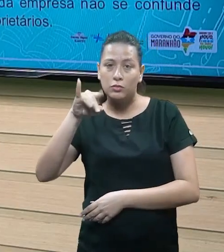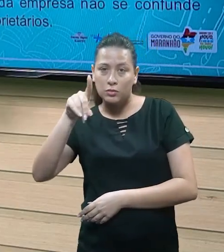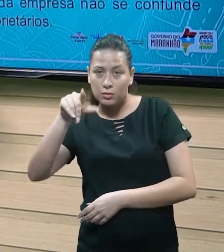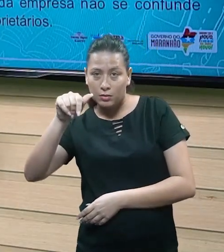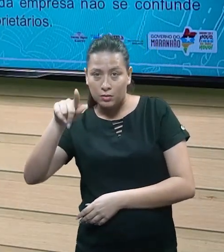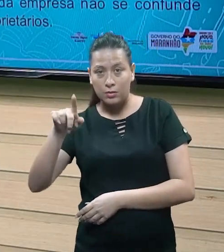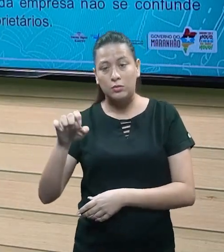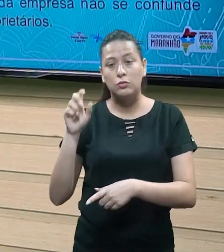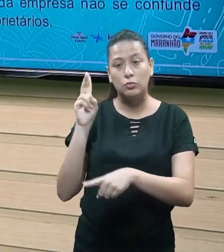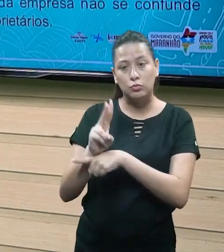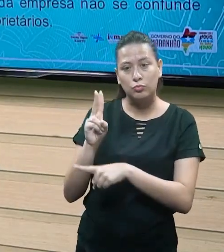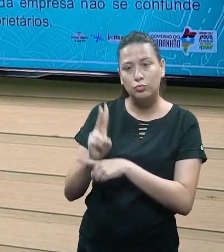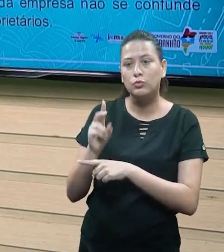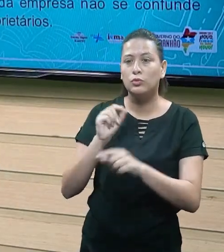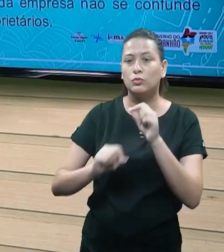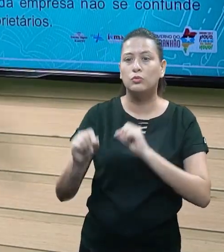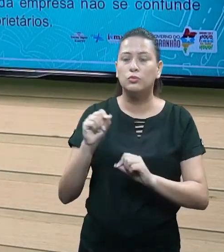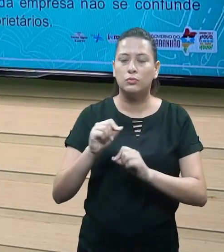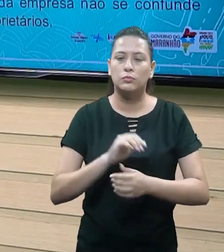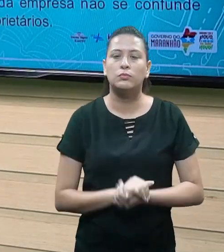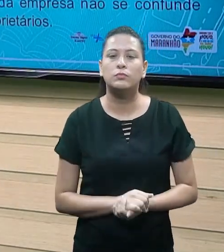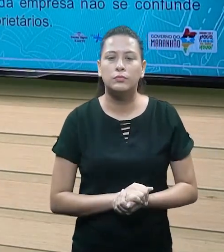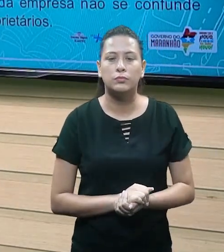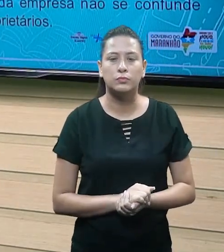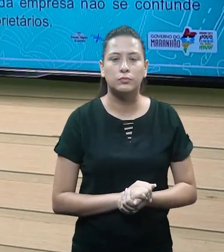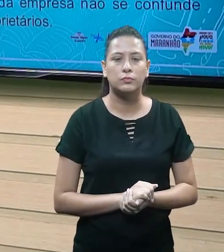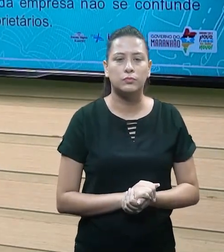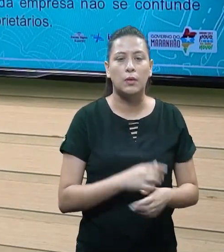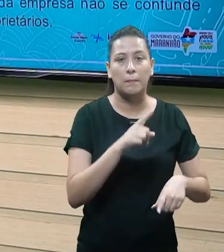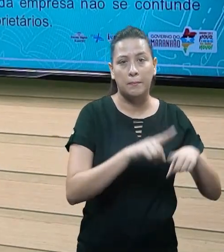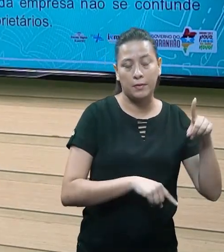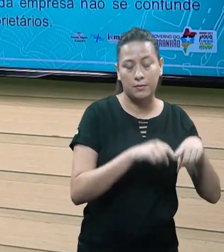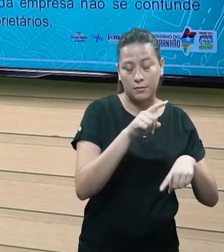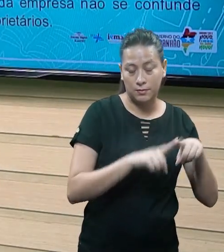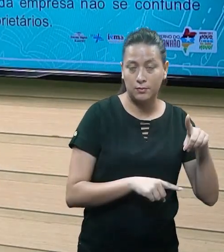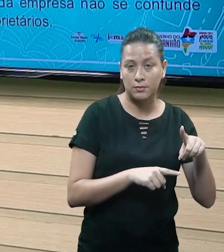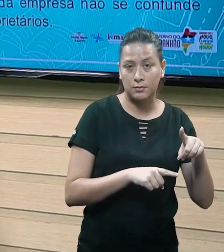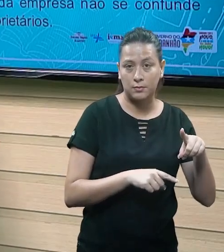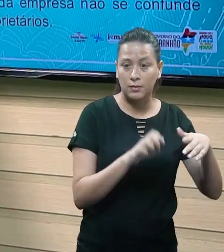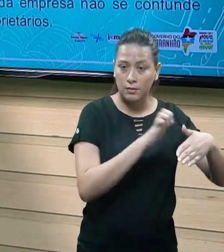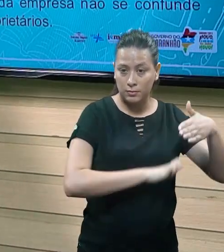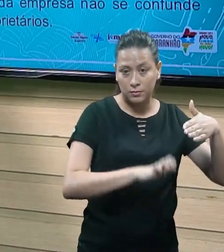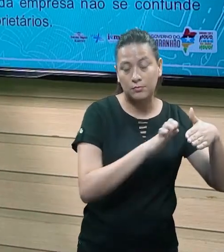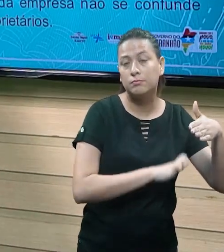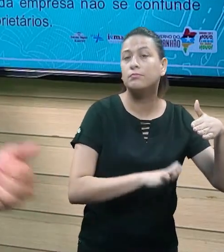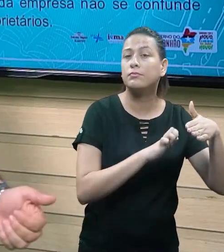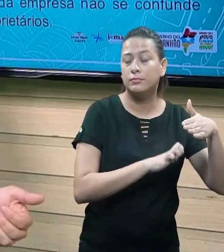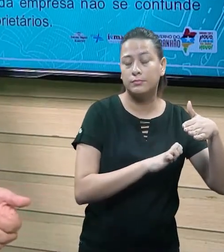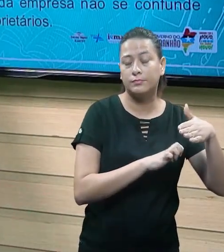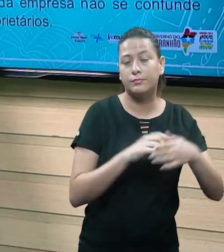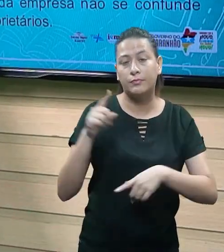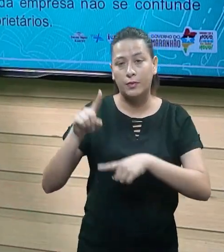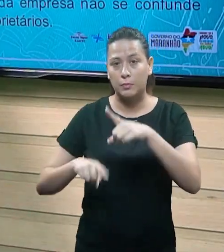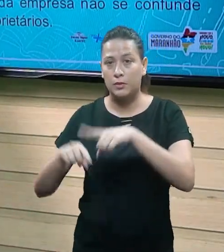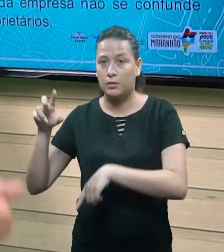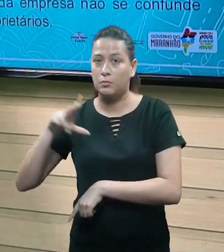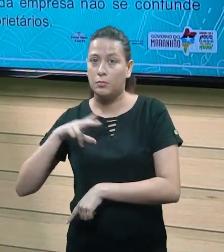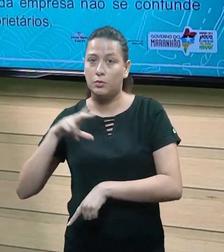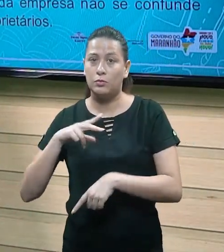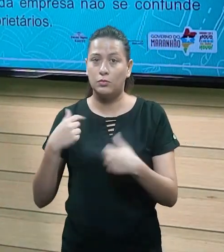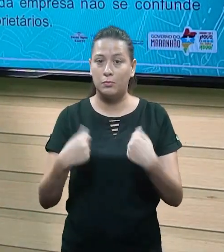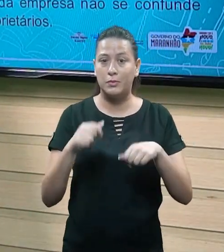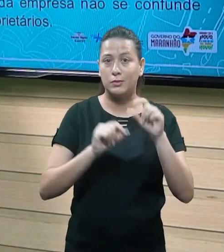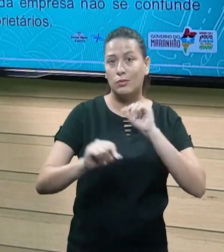pode ter esse envolvimento do patrimônio empresarial com o patrimônio particular do seu sócio, eles têm que ser divergentes, eles têm que ser